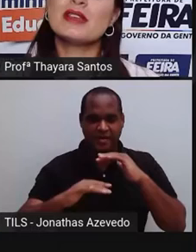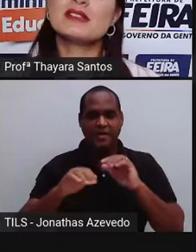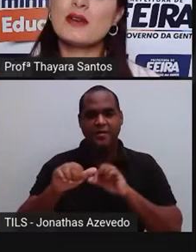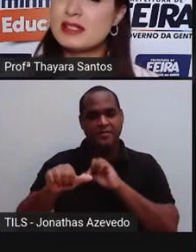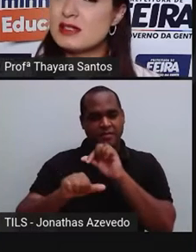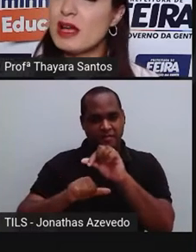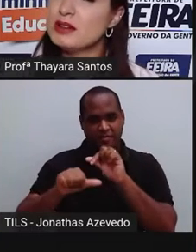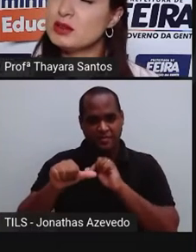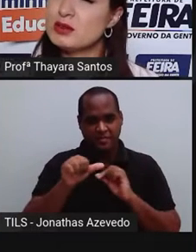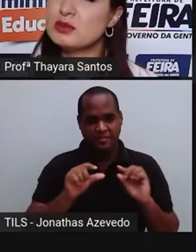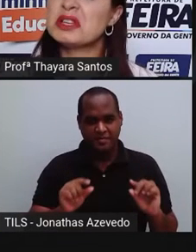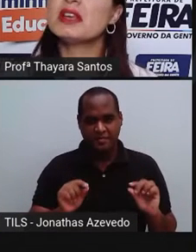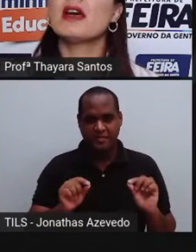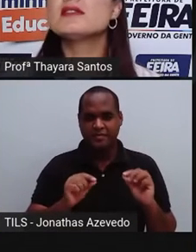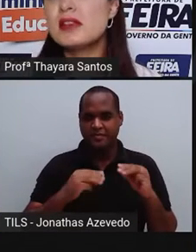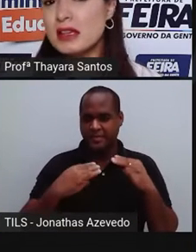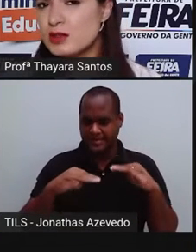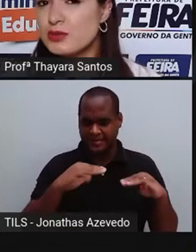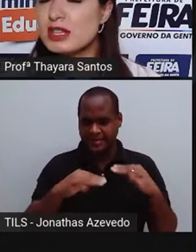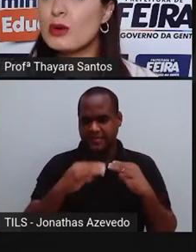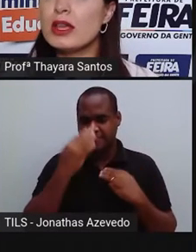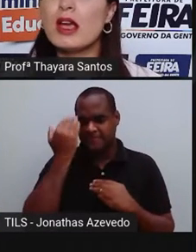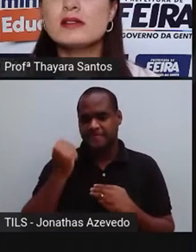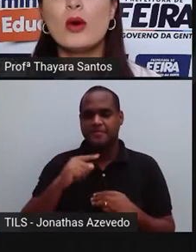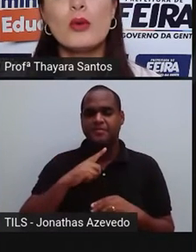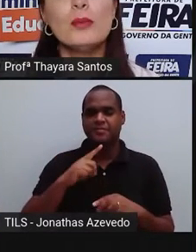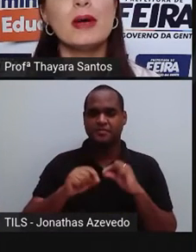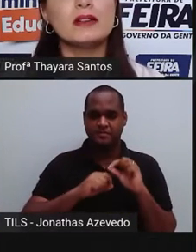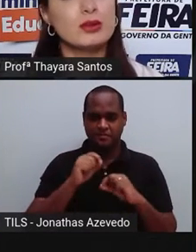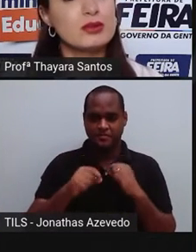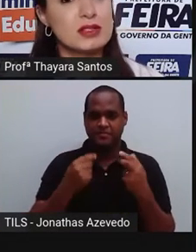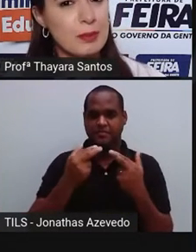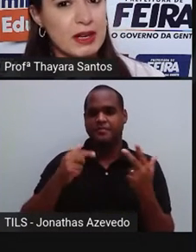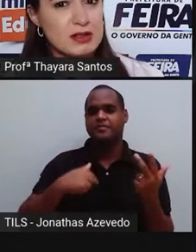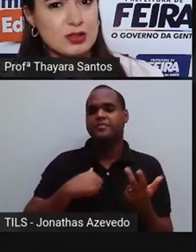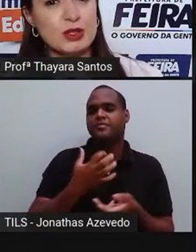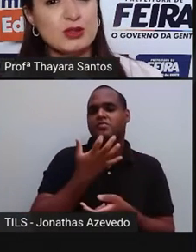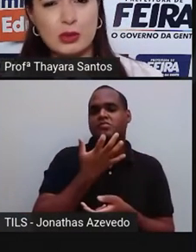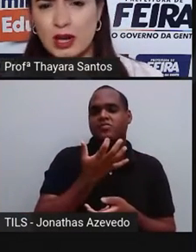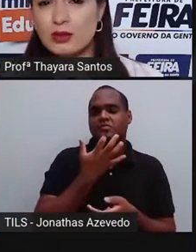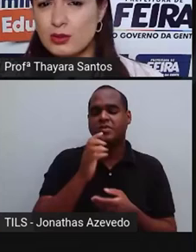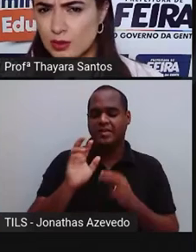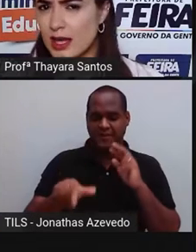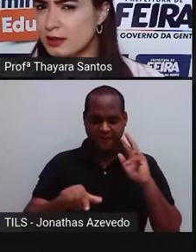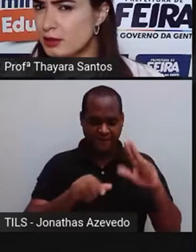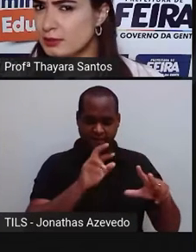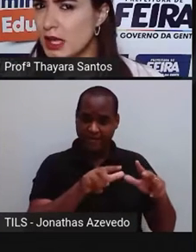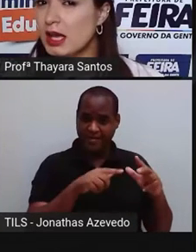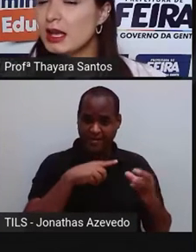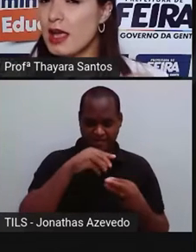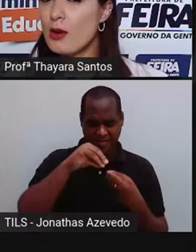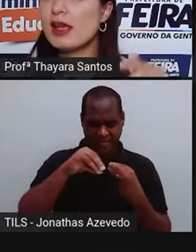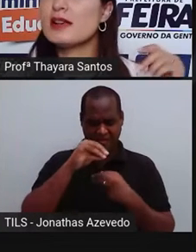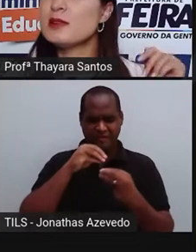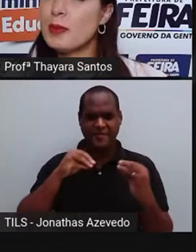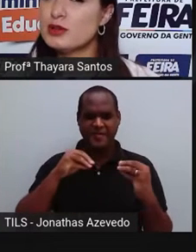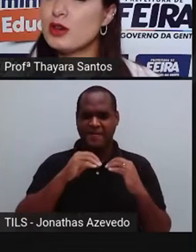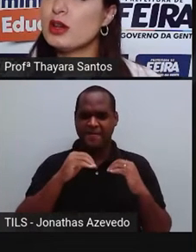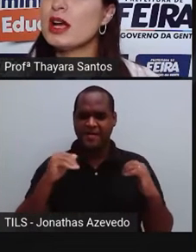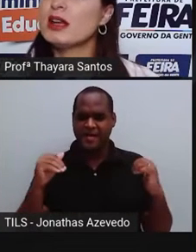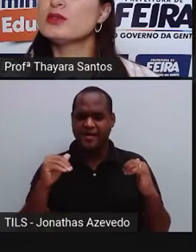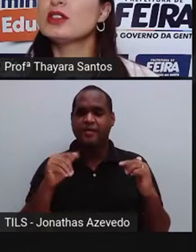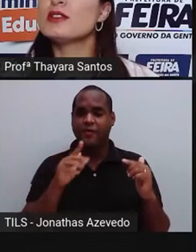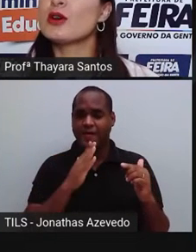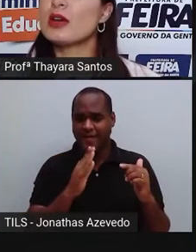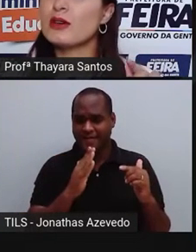sabe o que são esses métodos? O que quer dizer isso? Você conhece algum método de separação de mistura aí do outro lado? Quem conhece pode